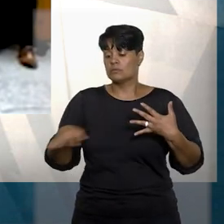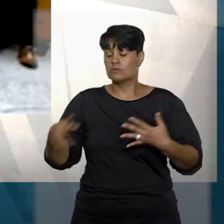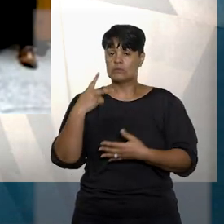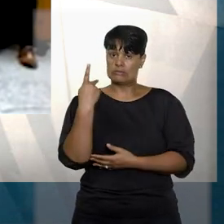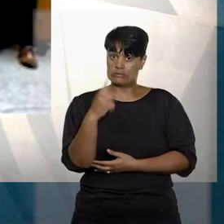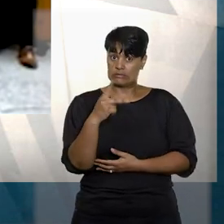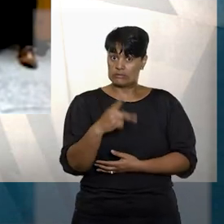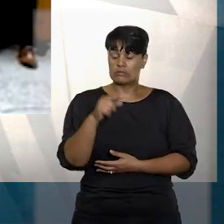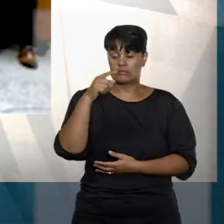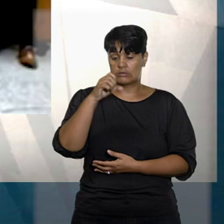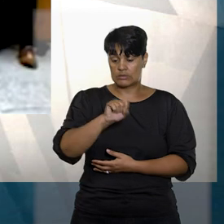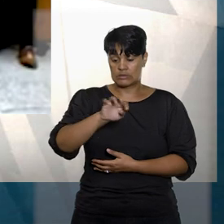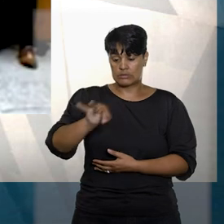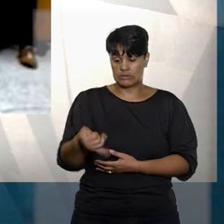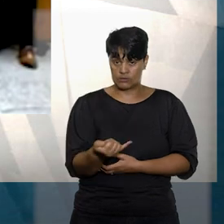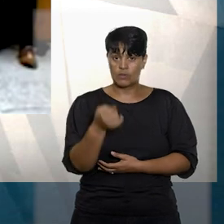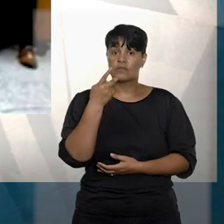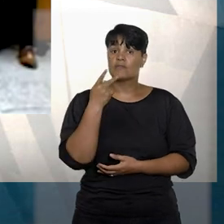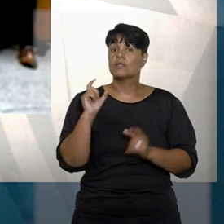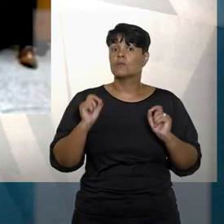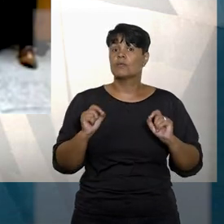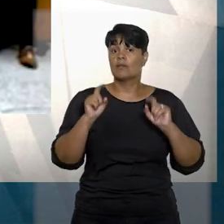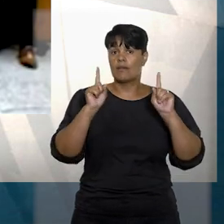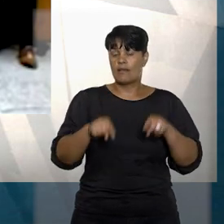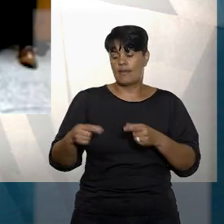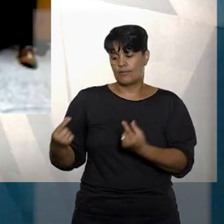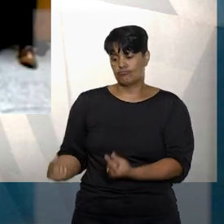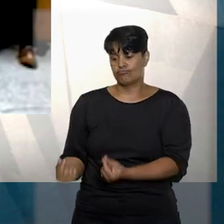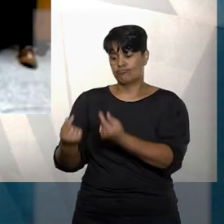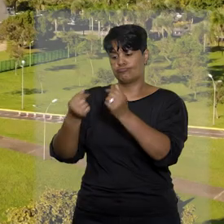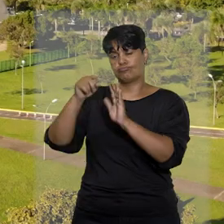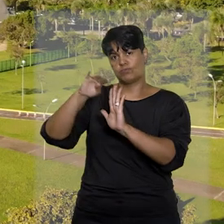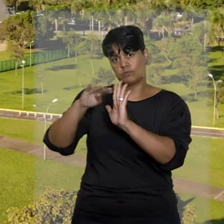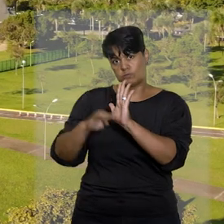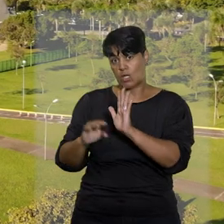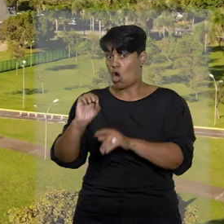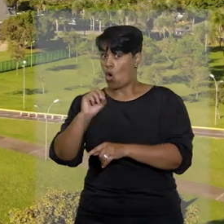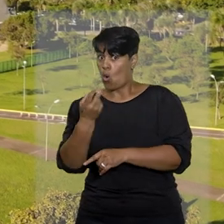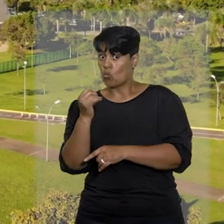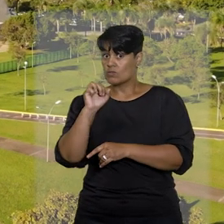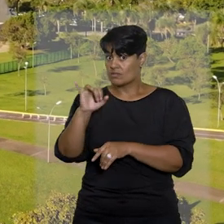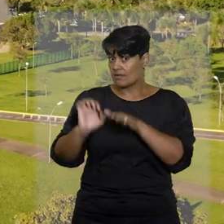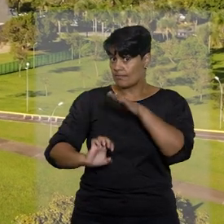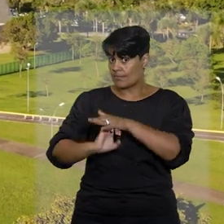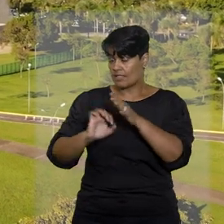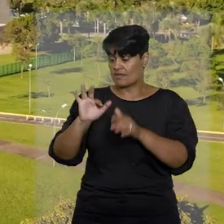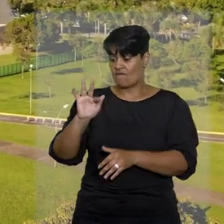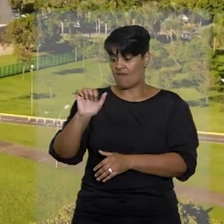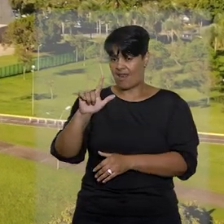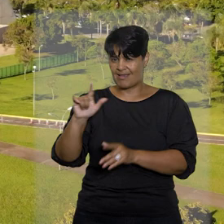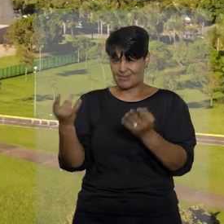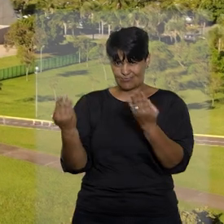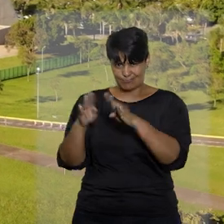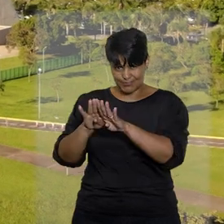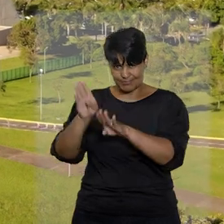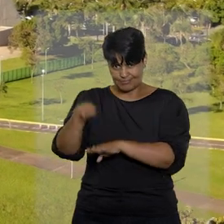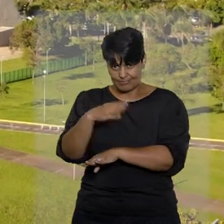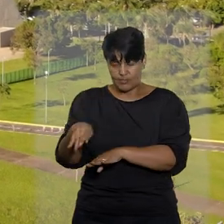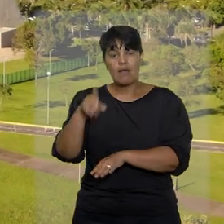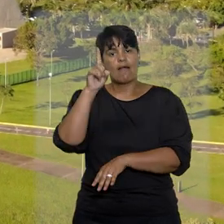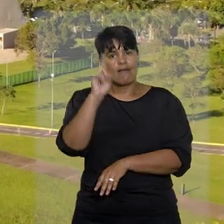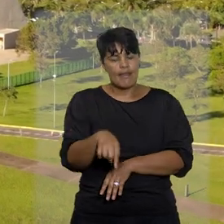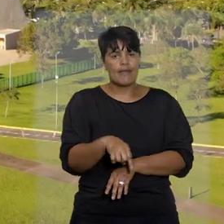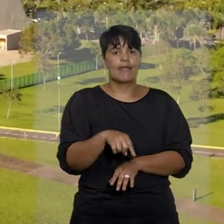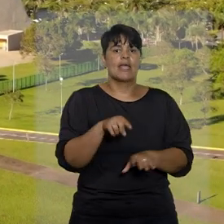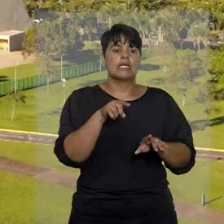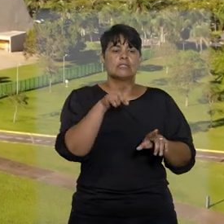se orienta no sentido de que a aprovação do plano de recuperação ou a decretação da falência implicam a extinção e